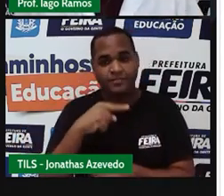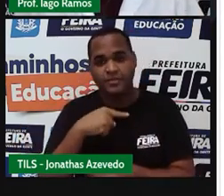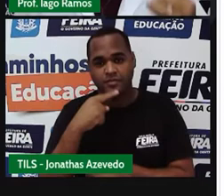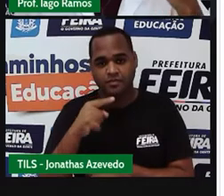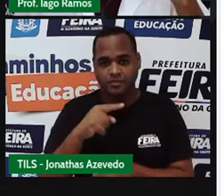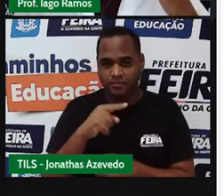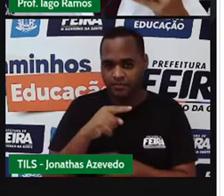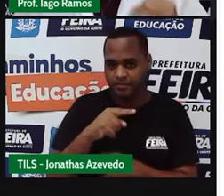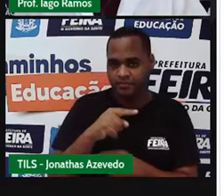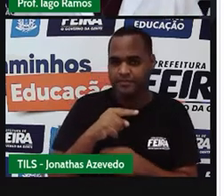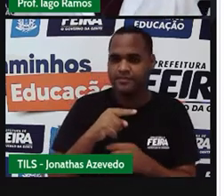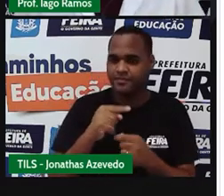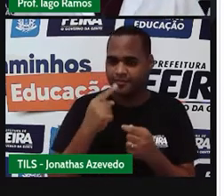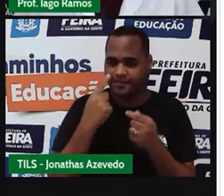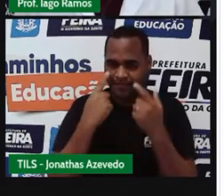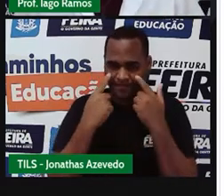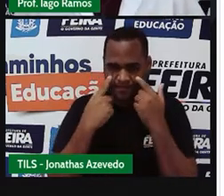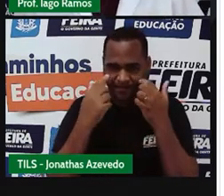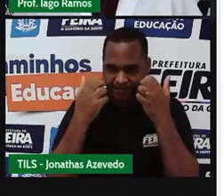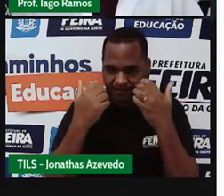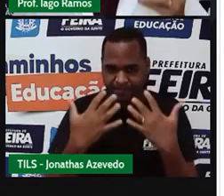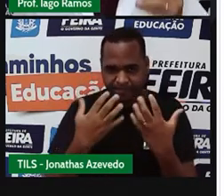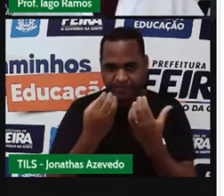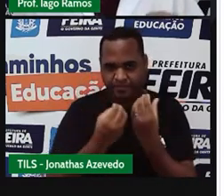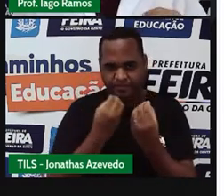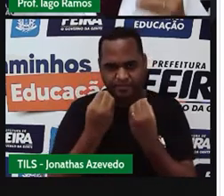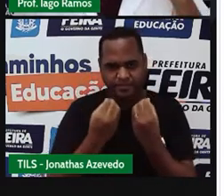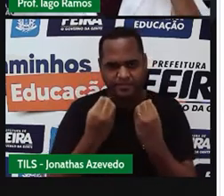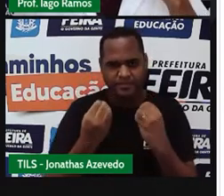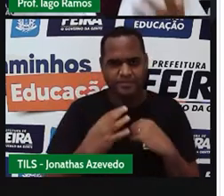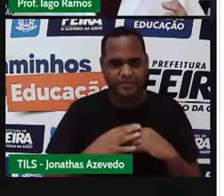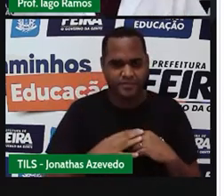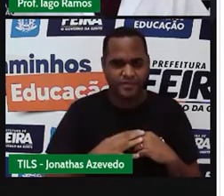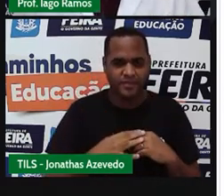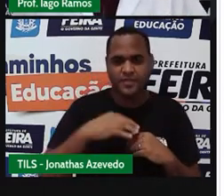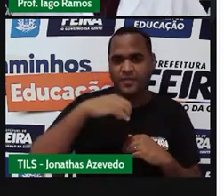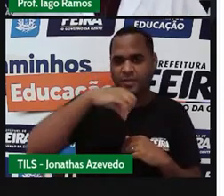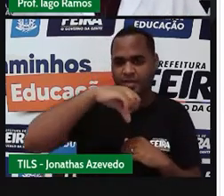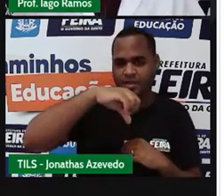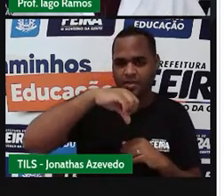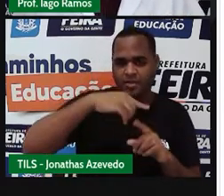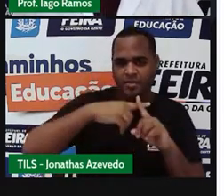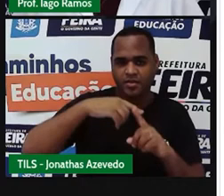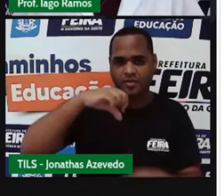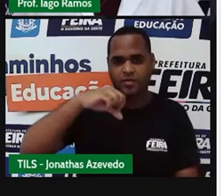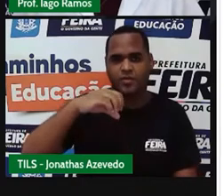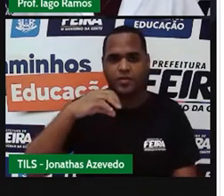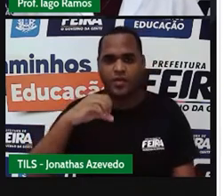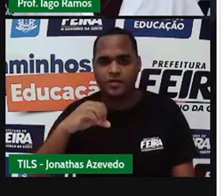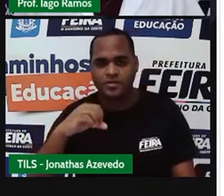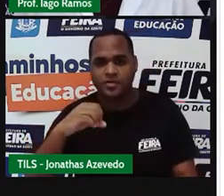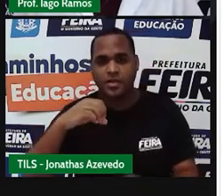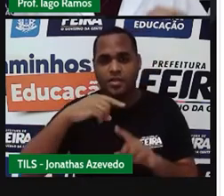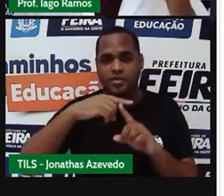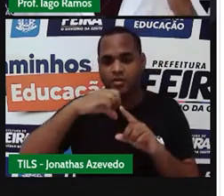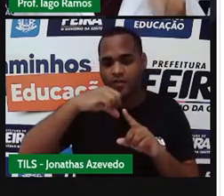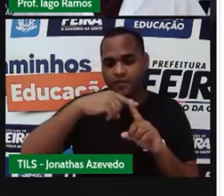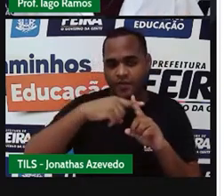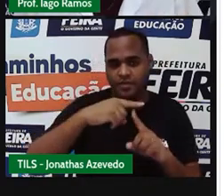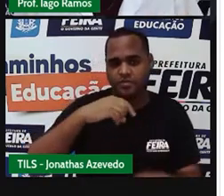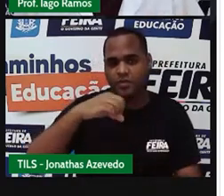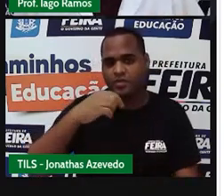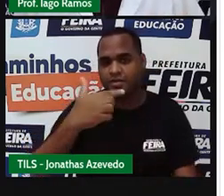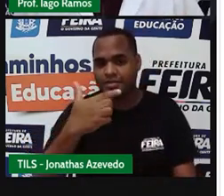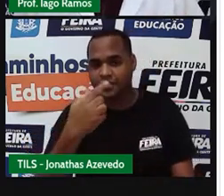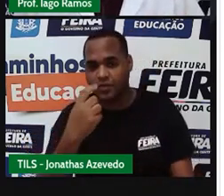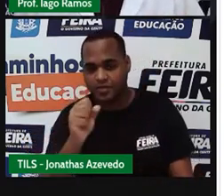dá só uma olhadinha nesses resultados. 9 vezes 1, 9. 9 vezes 2, 18.